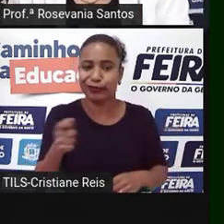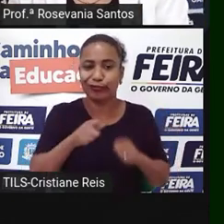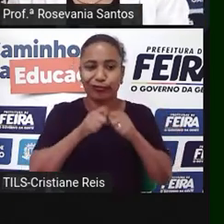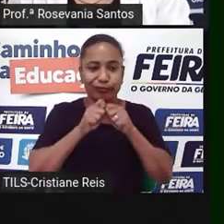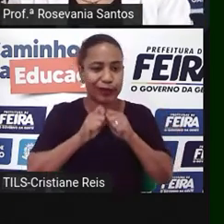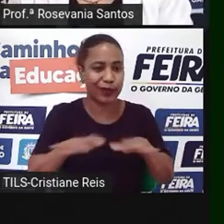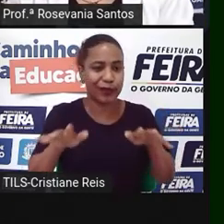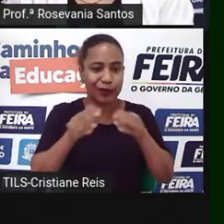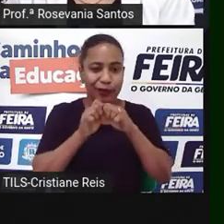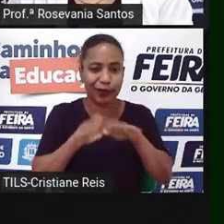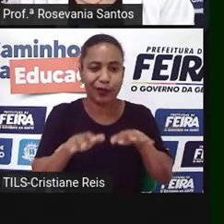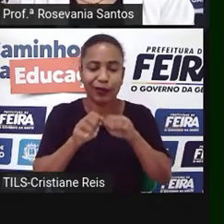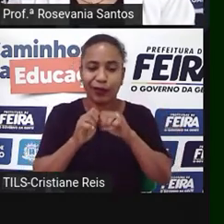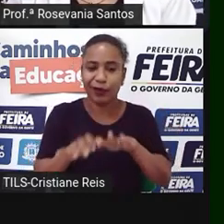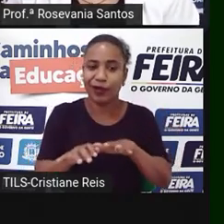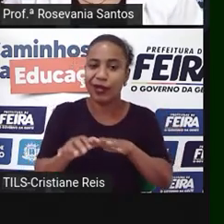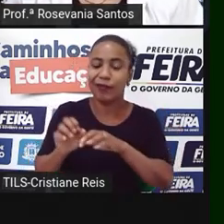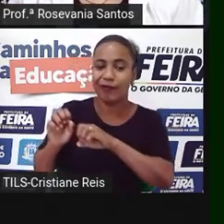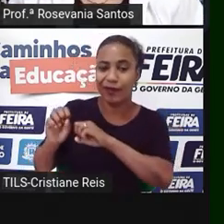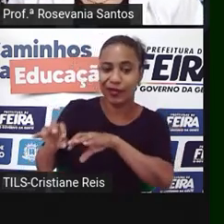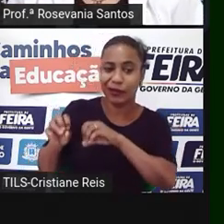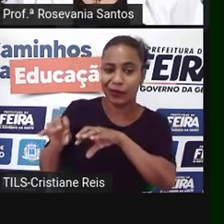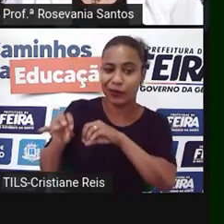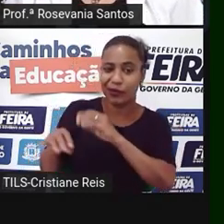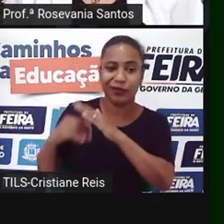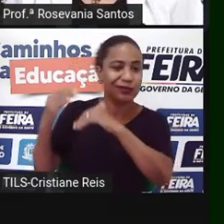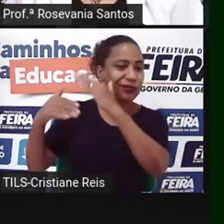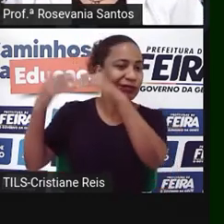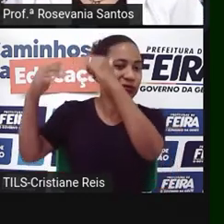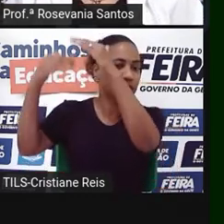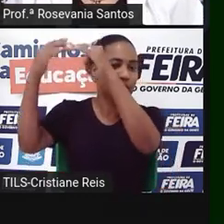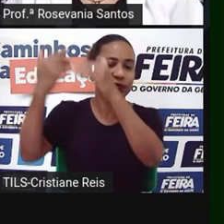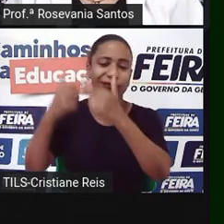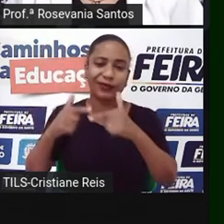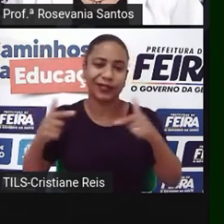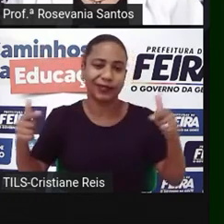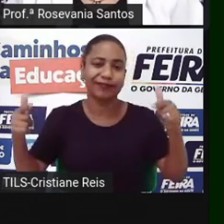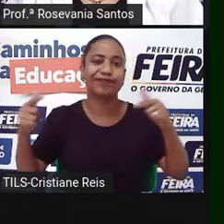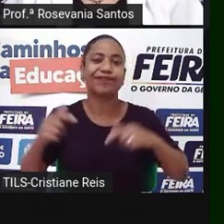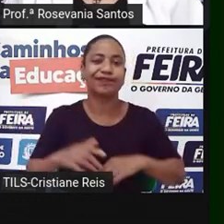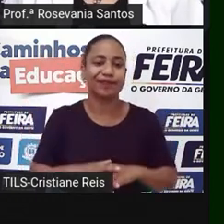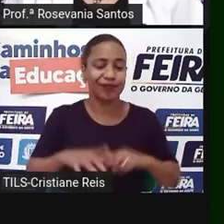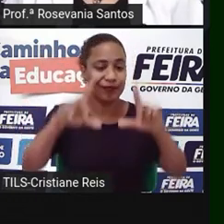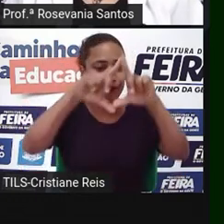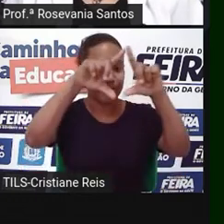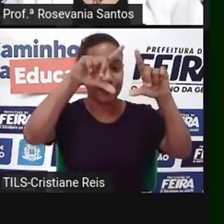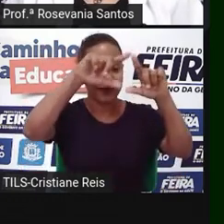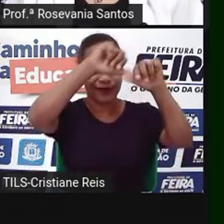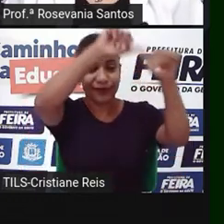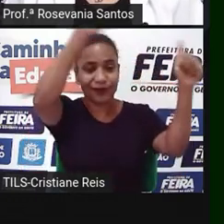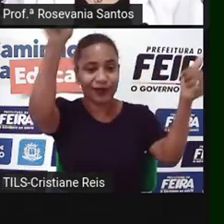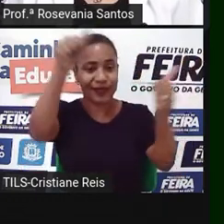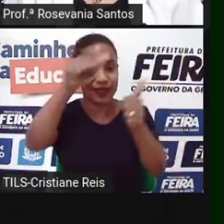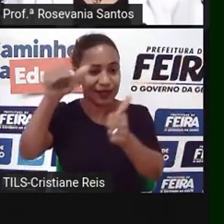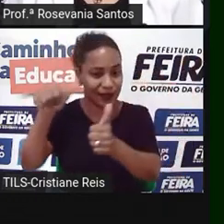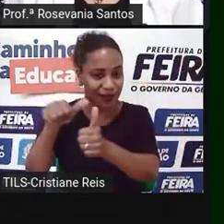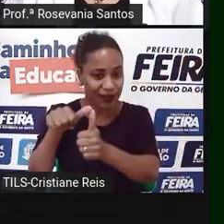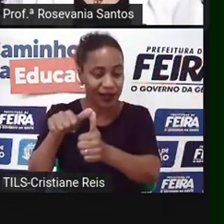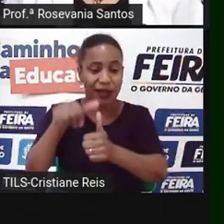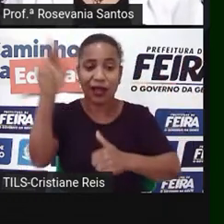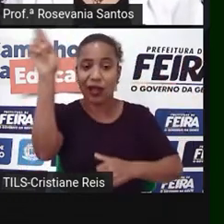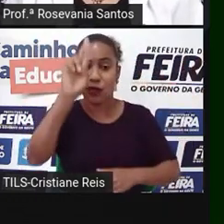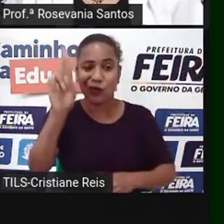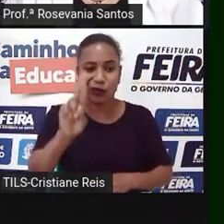deu muito para desenvolver aí a população. Então, é essa regiãozinha aqui que a gente tem a Rússia, né? Como